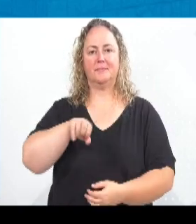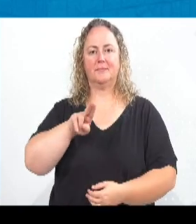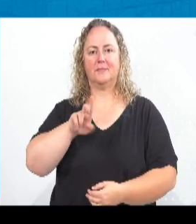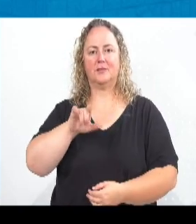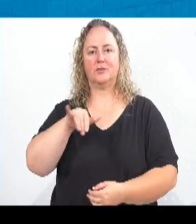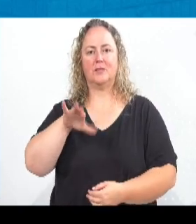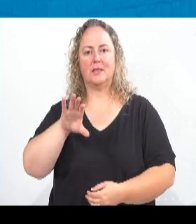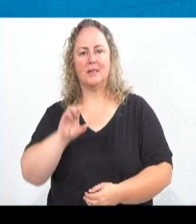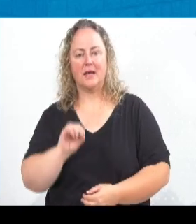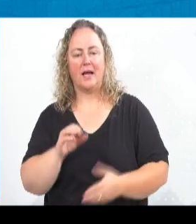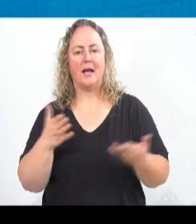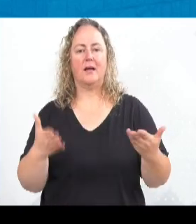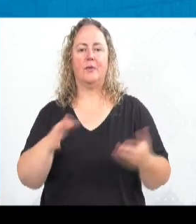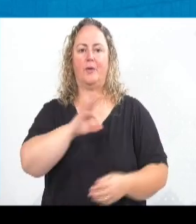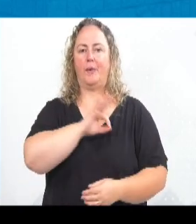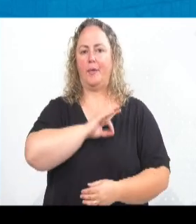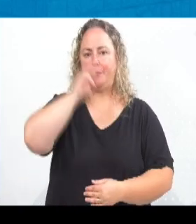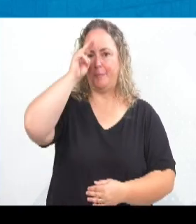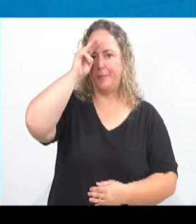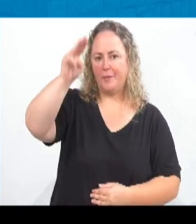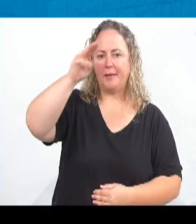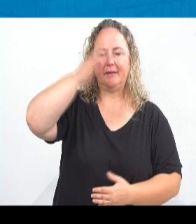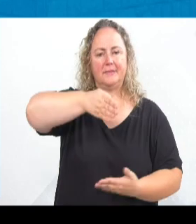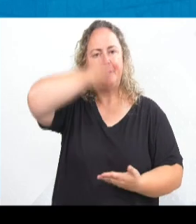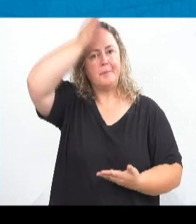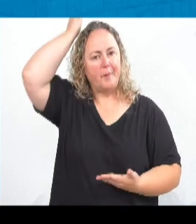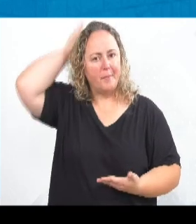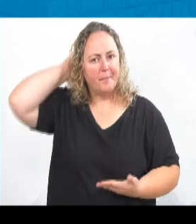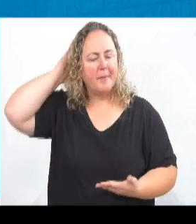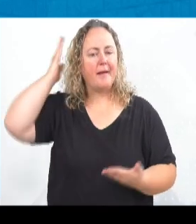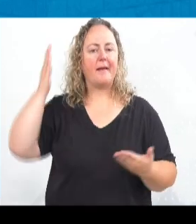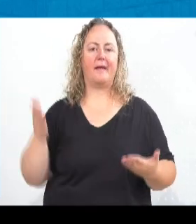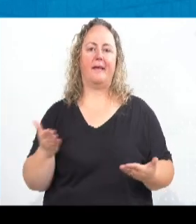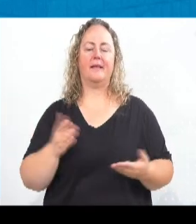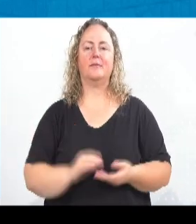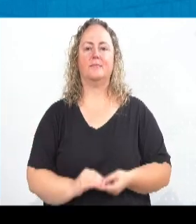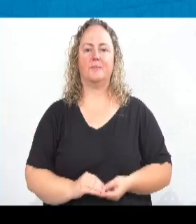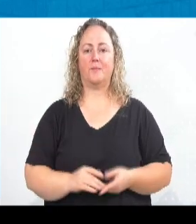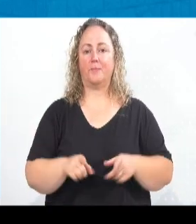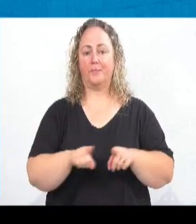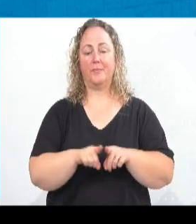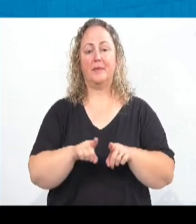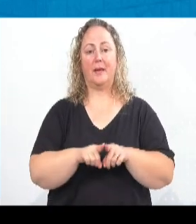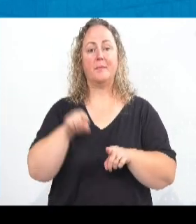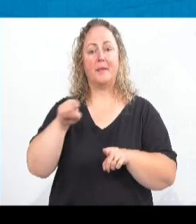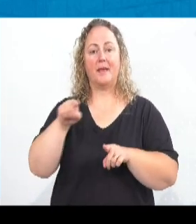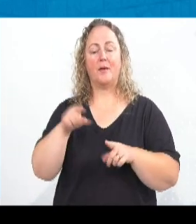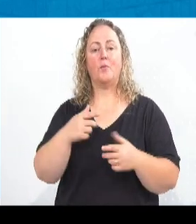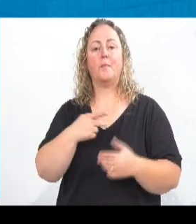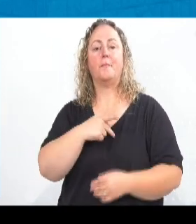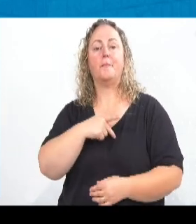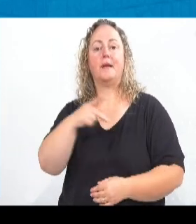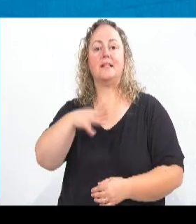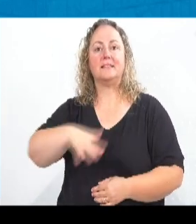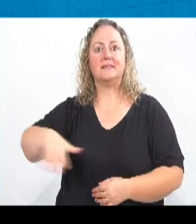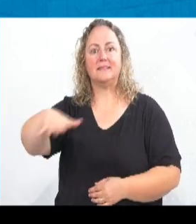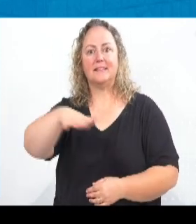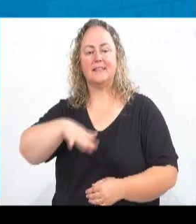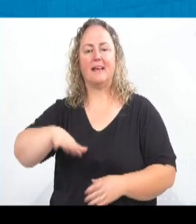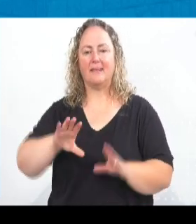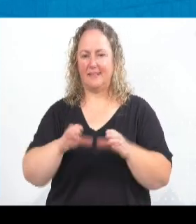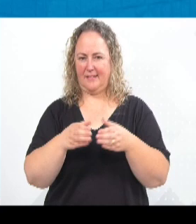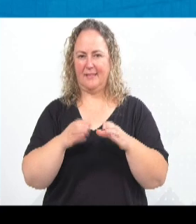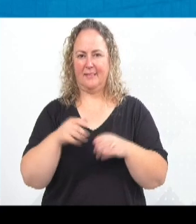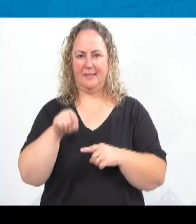teve a Polícia Militar, Corpo de Bombeiro, o Ayrton, que é o presidente do CONSEG ali da região do Grande Garcia, e ali, ouvindo a nossa